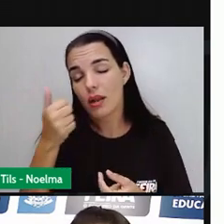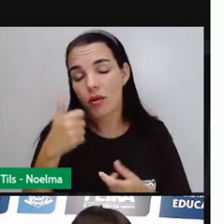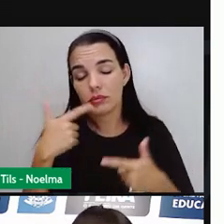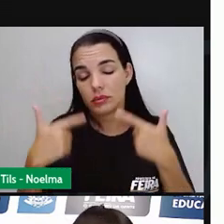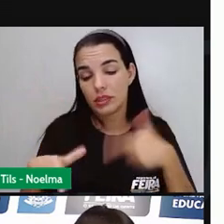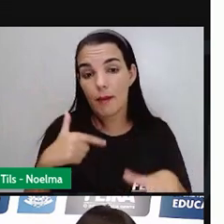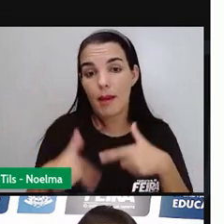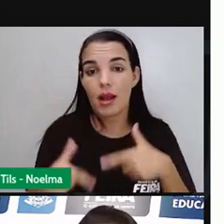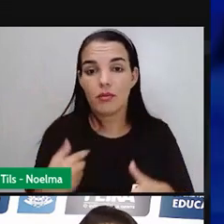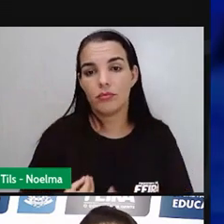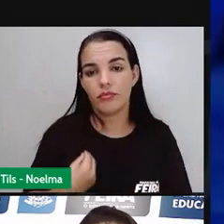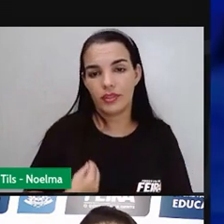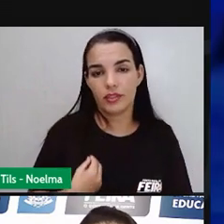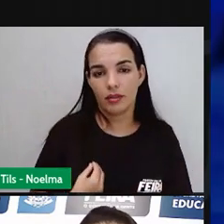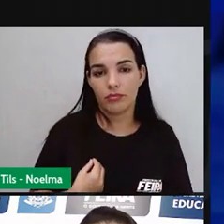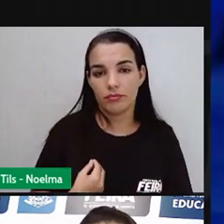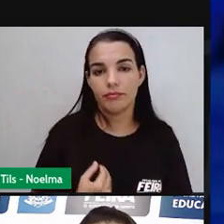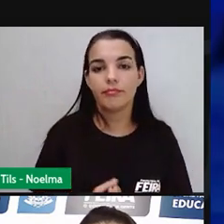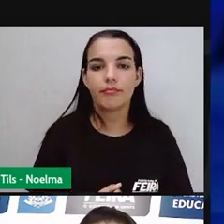de vida.